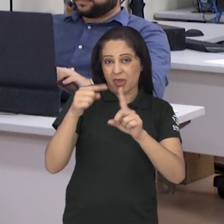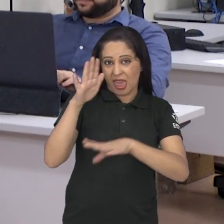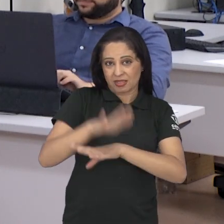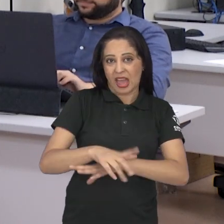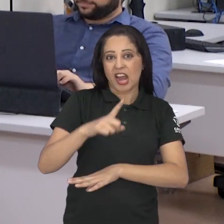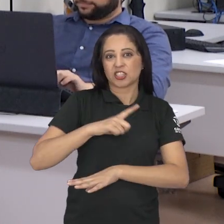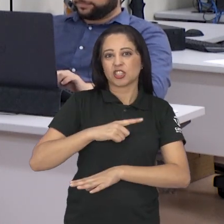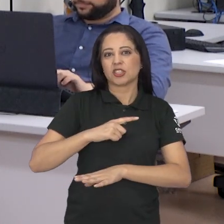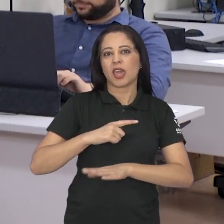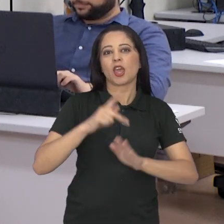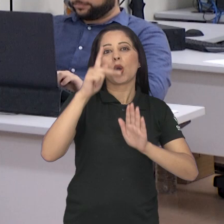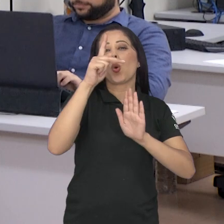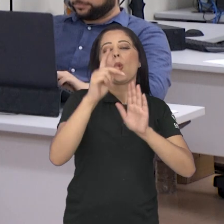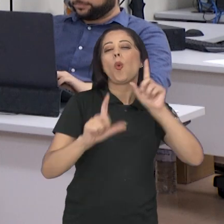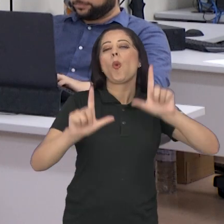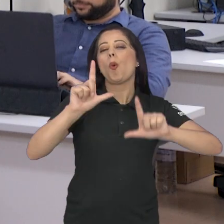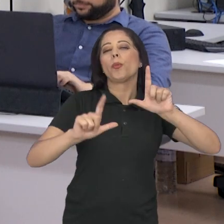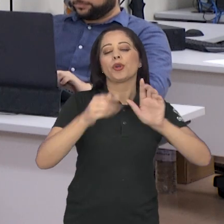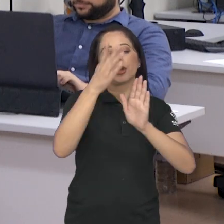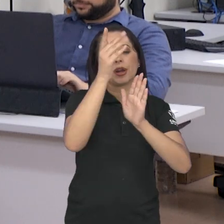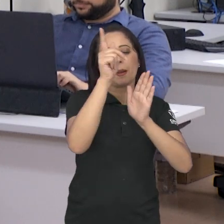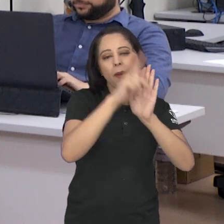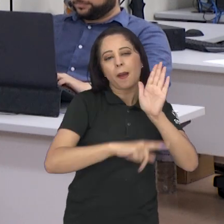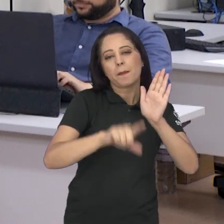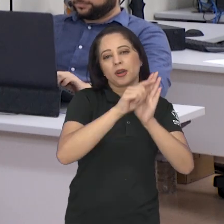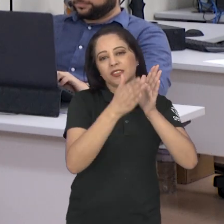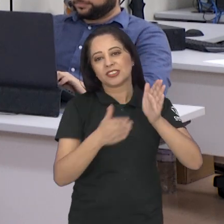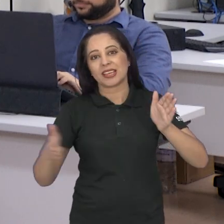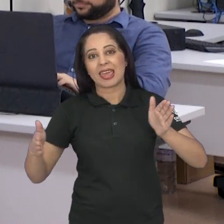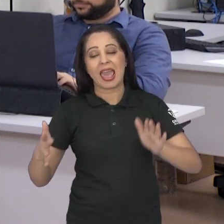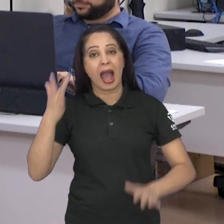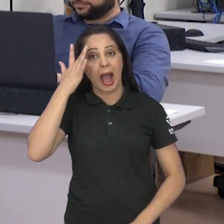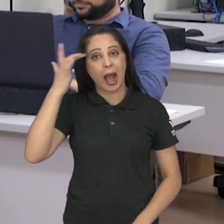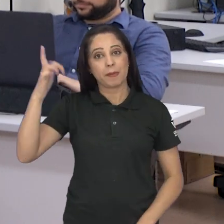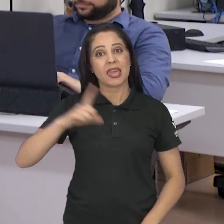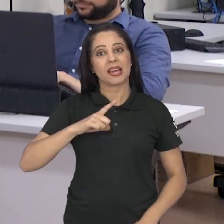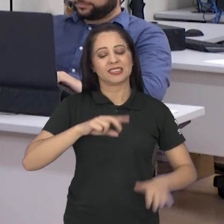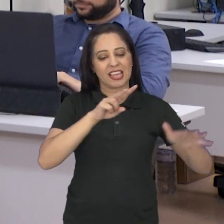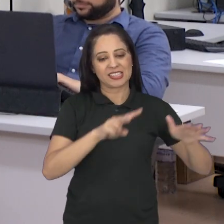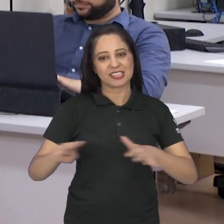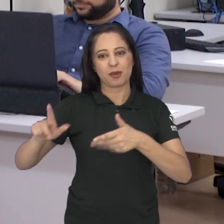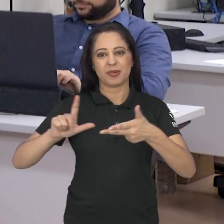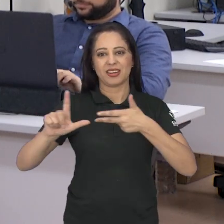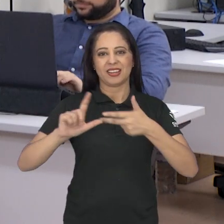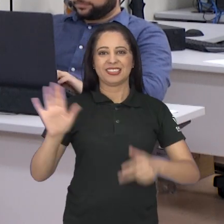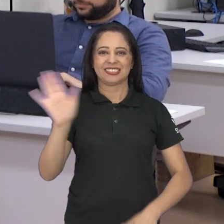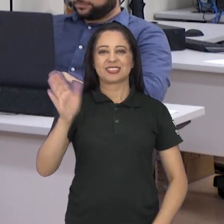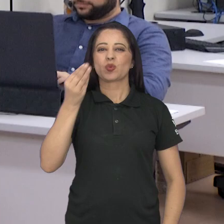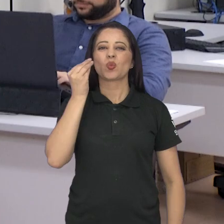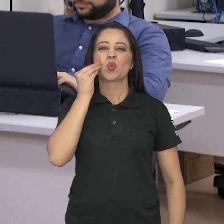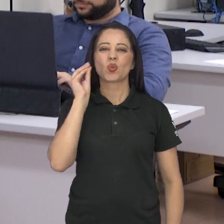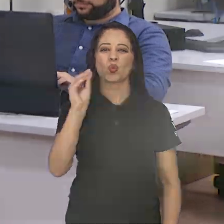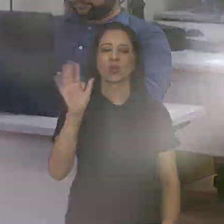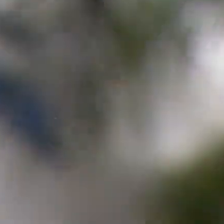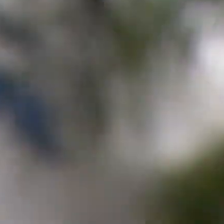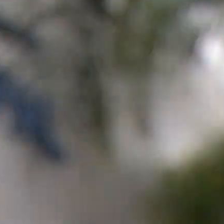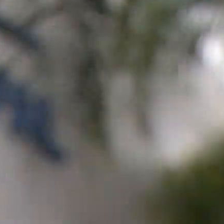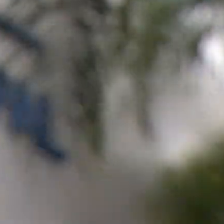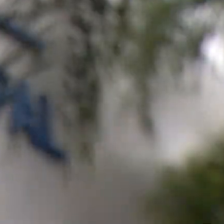tramitando, tá bom? Então, amanhã a gente se encontra no Semana Legislativa. Até sexta. Beijos. Tchau.